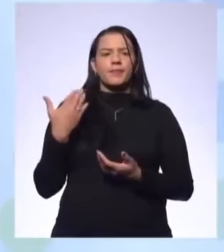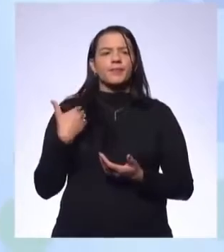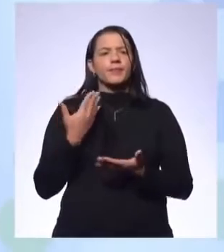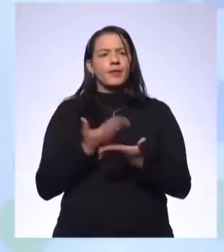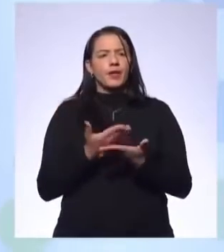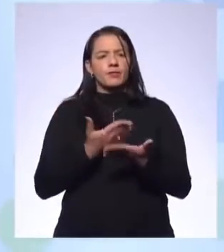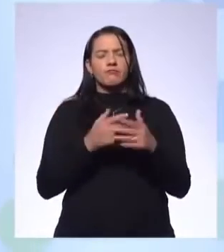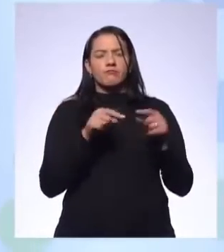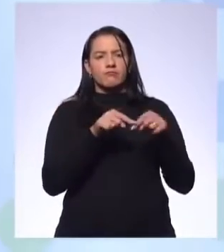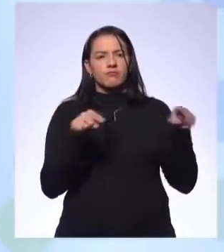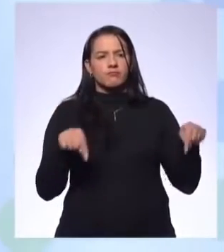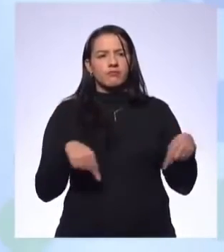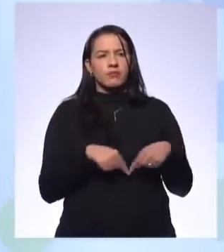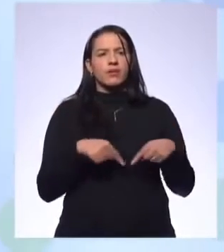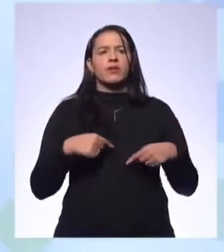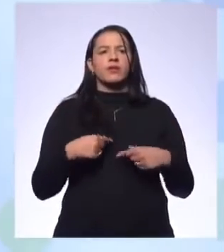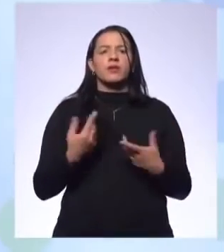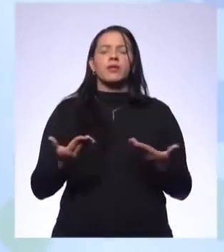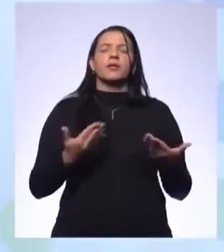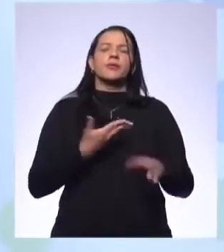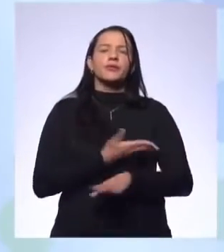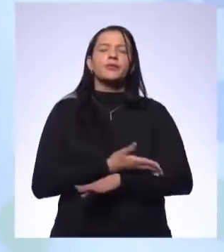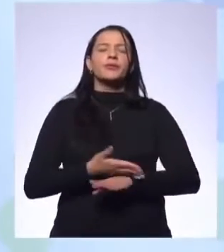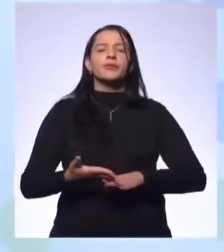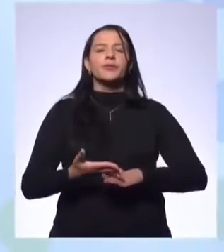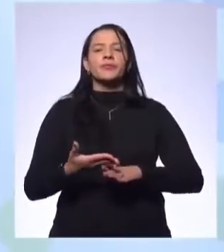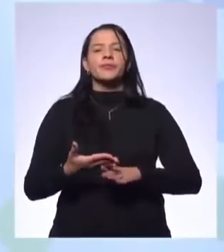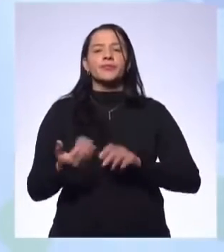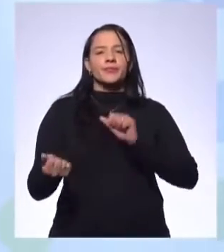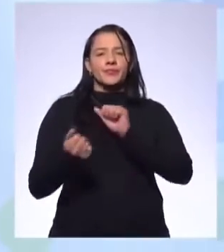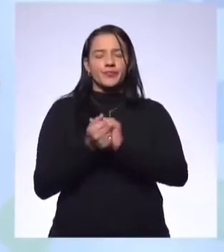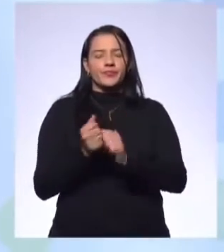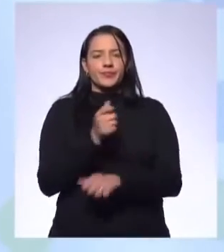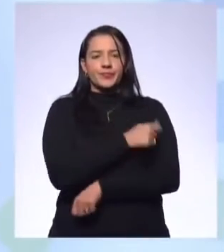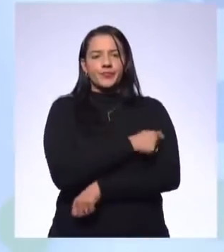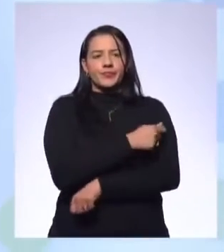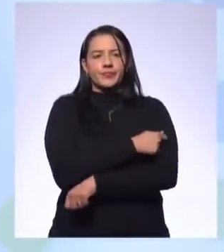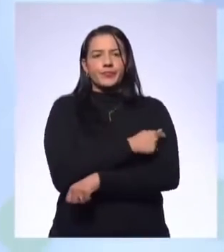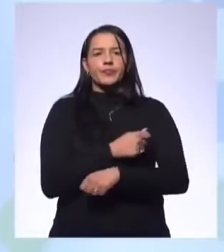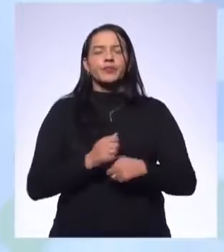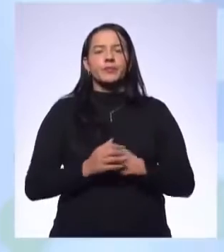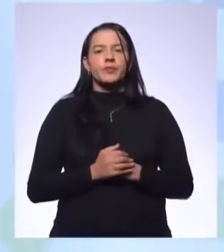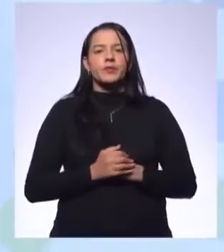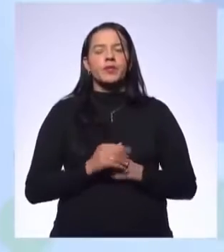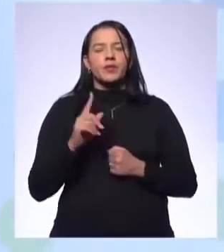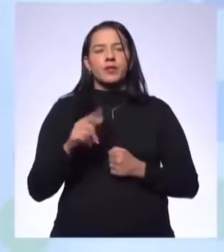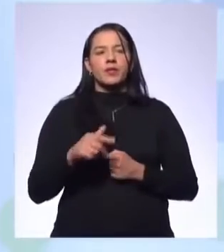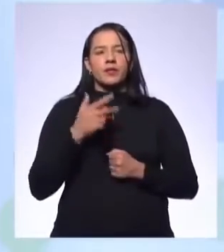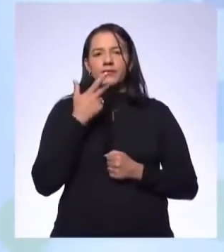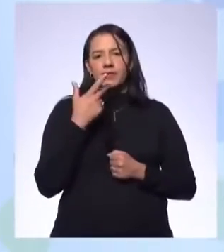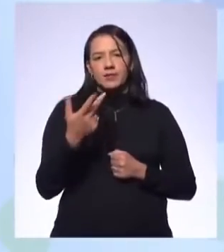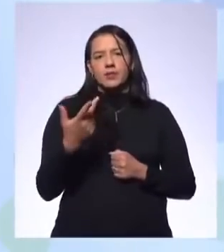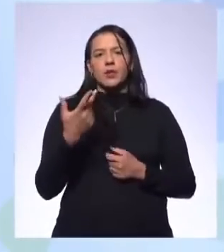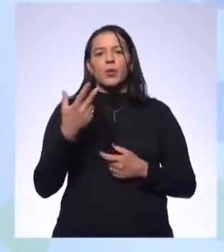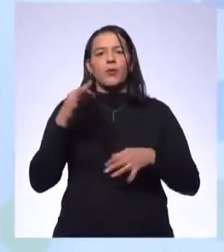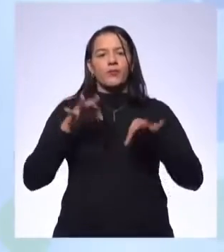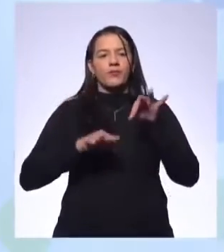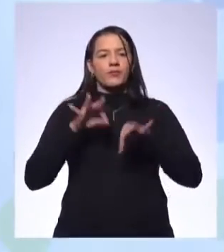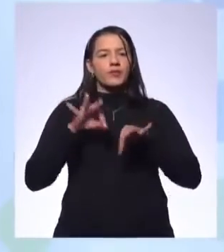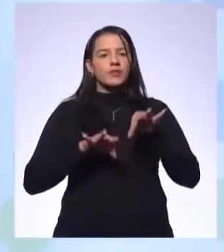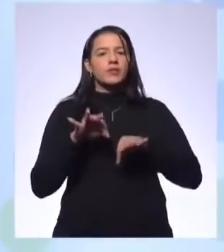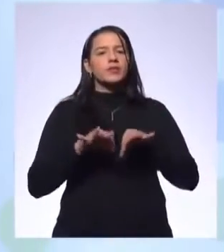dentro das aulas, né? Quando a gente estava lá no espaço físico da escola, eu fazia oficinas de